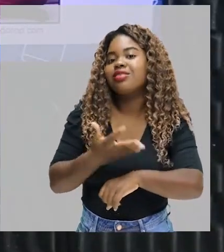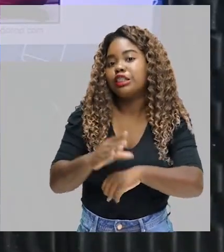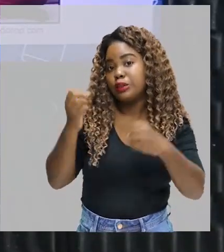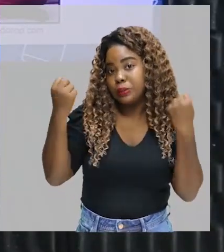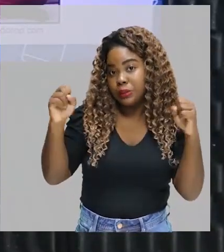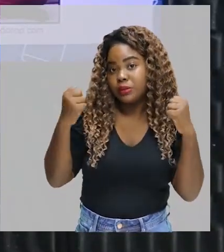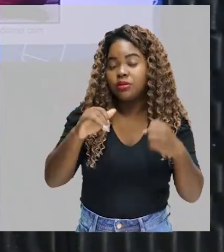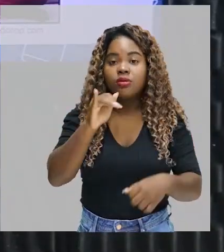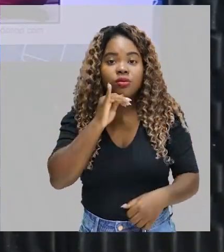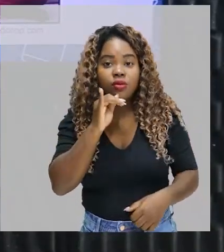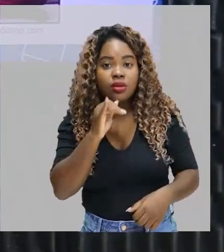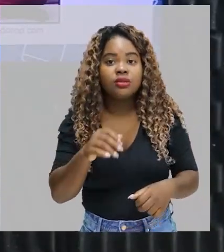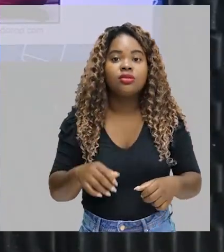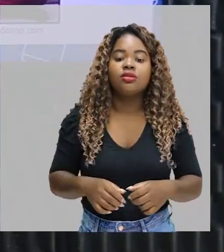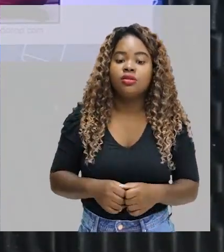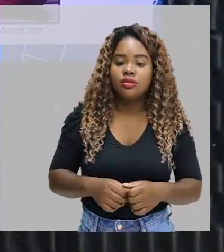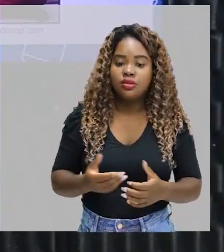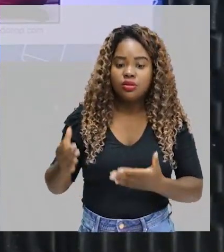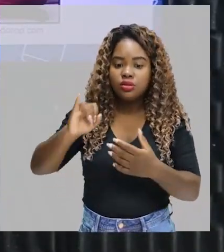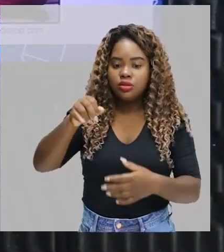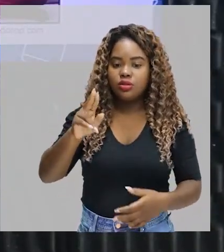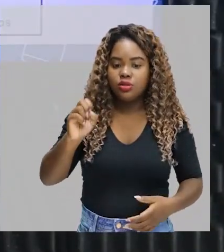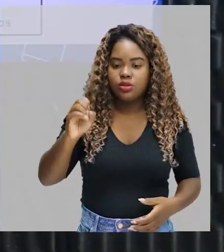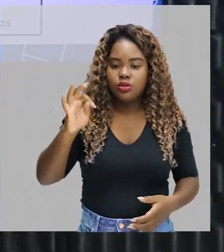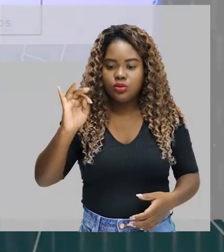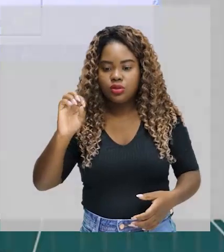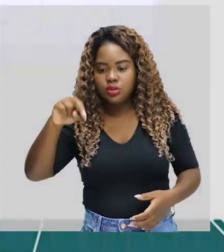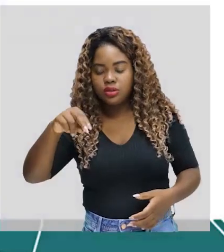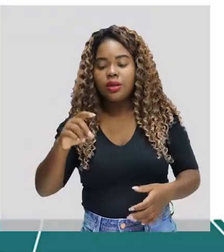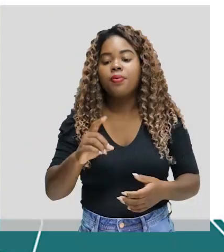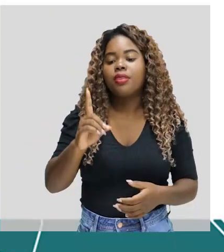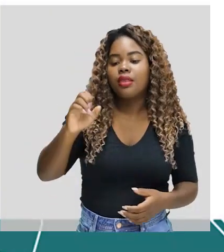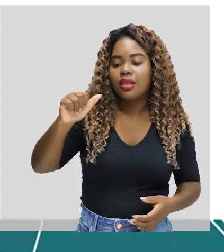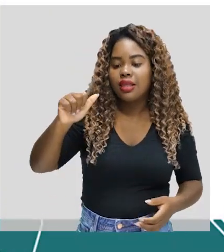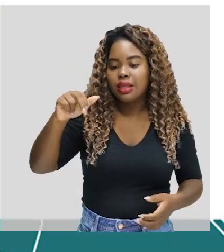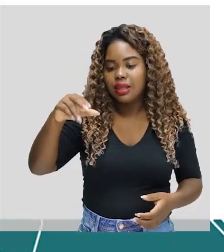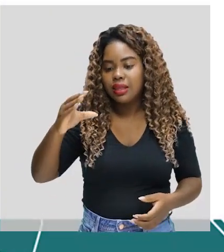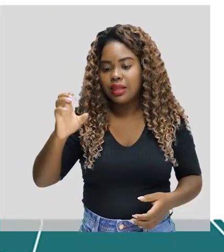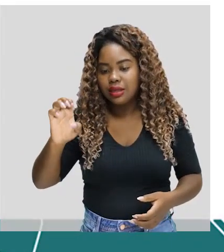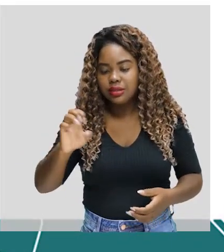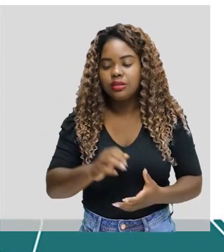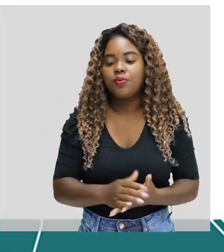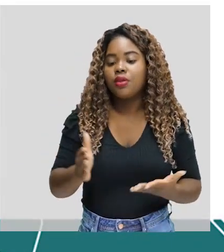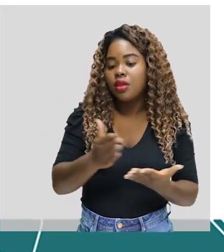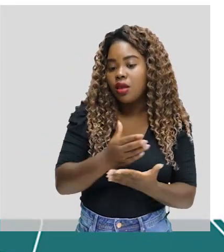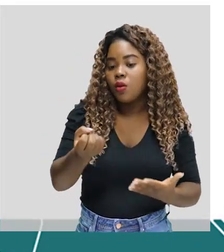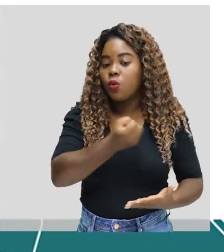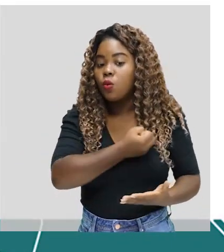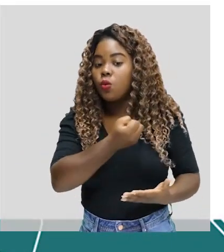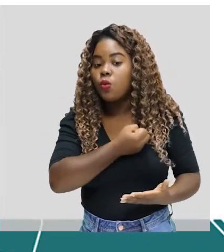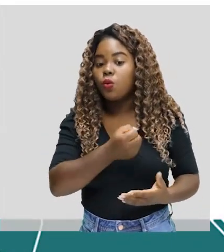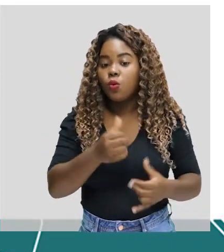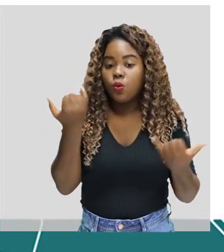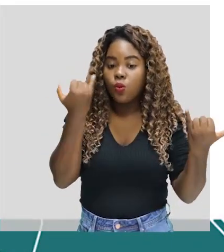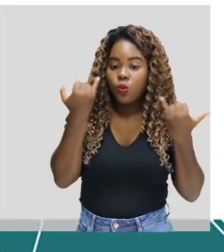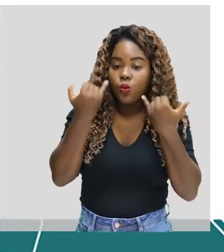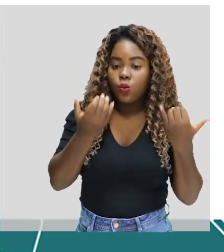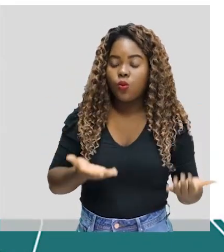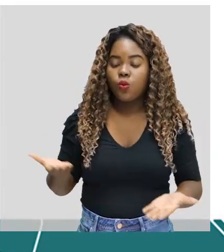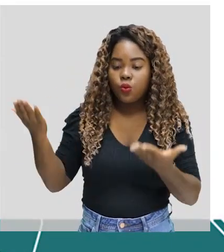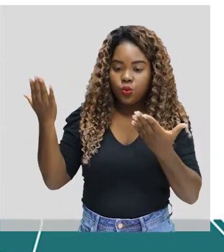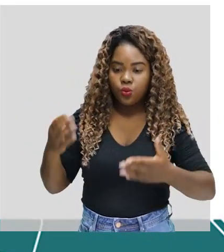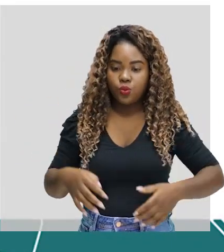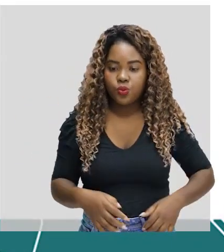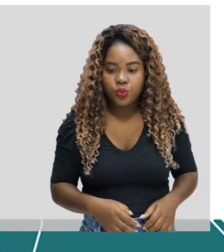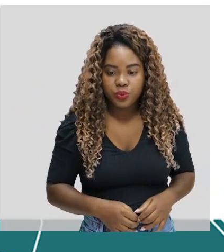físicos. Eu tenho um exemplo aqui de Just Dance, que é a dança. Aí eu trouxe aqui alguns números. Sedentarismo é importante nós falarmos de